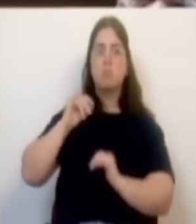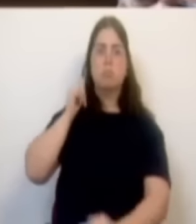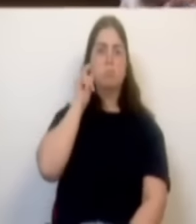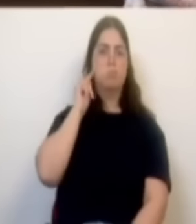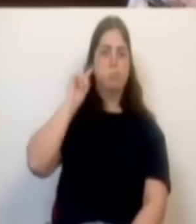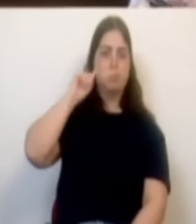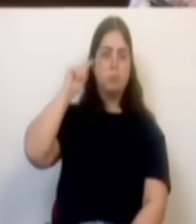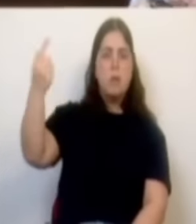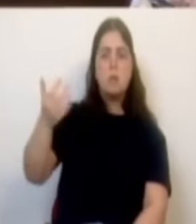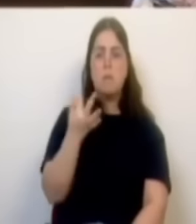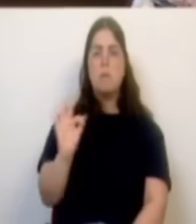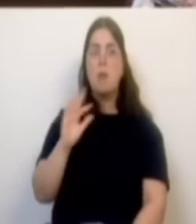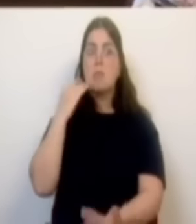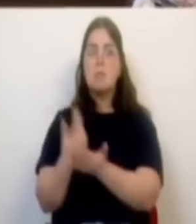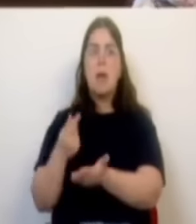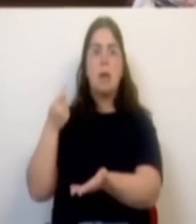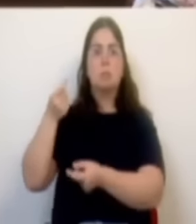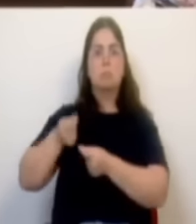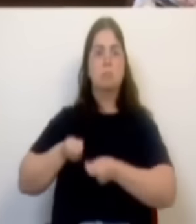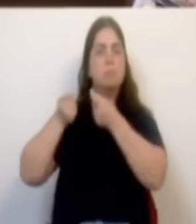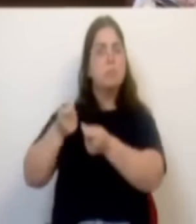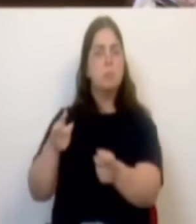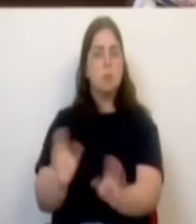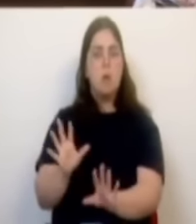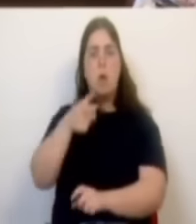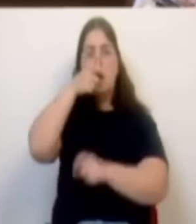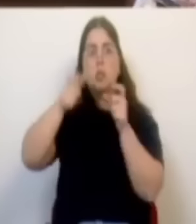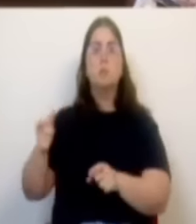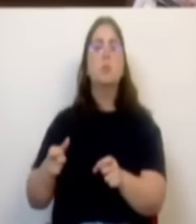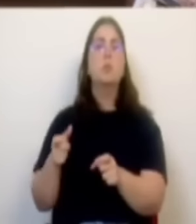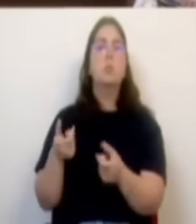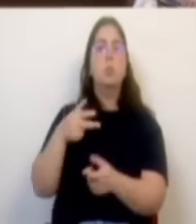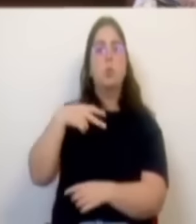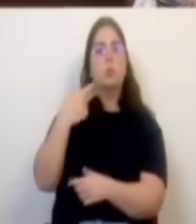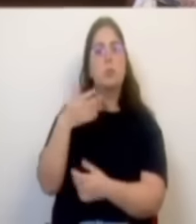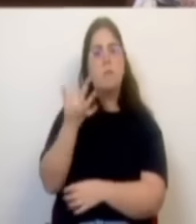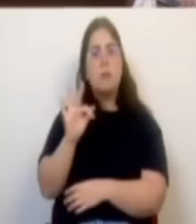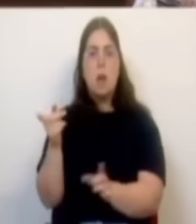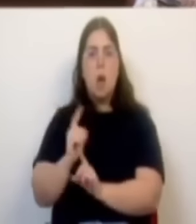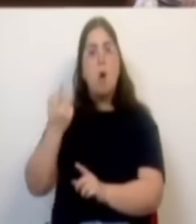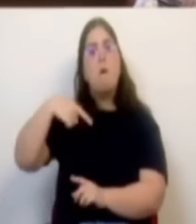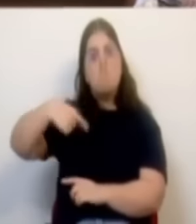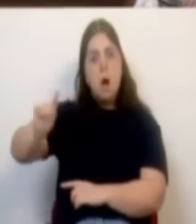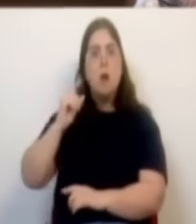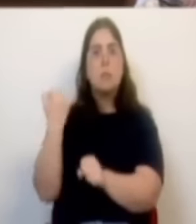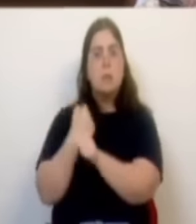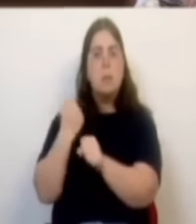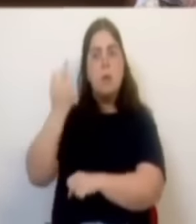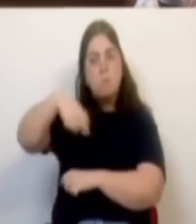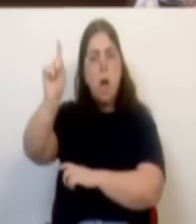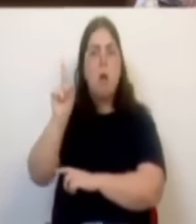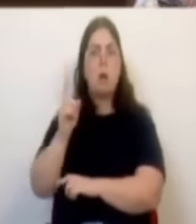dinheiro aos franceses, não ao povo francês. Foi trabalhar. Trabalhar para a França. E nós temos de louvar os imigrantes que vão trabalhar.